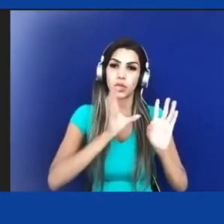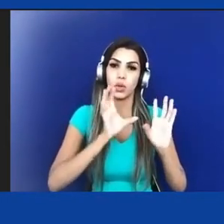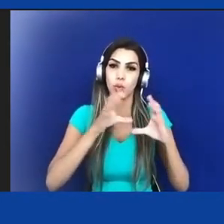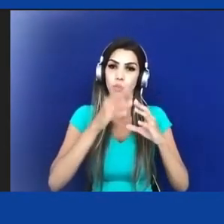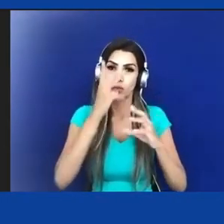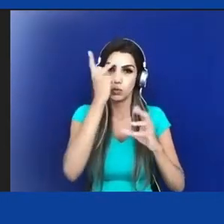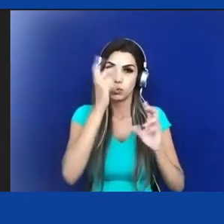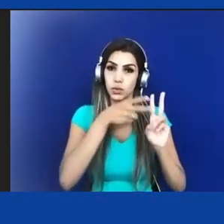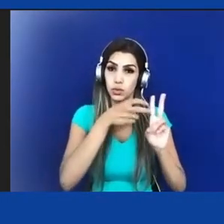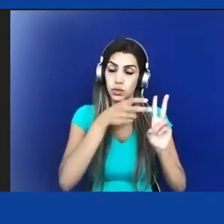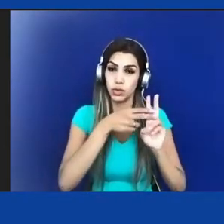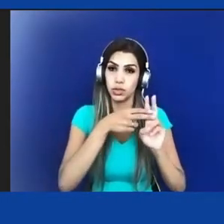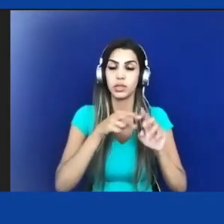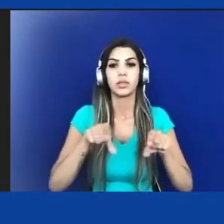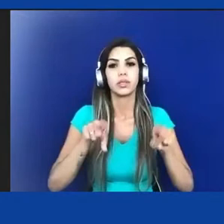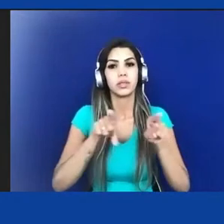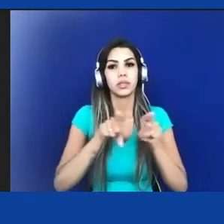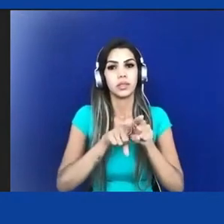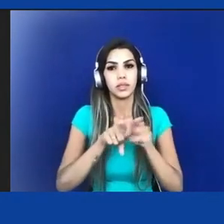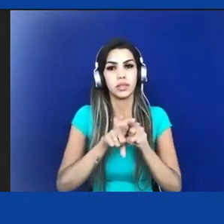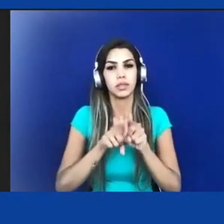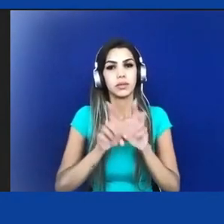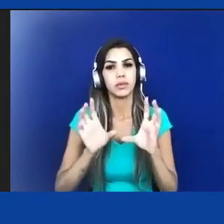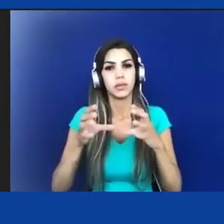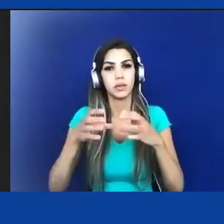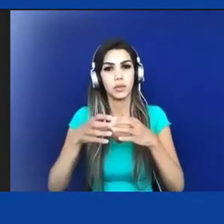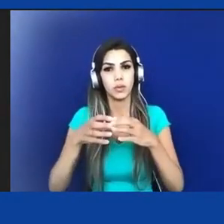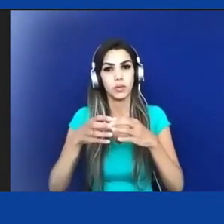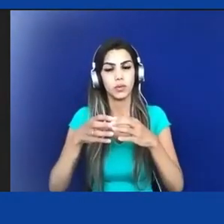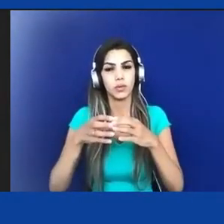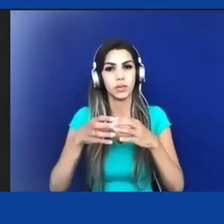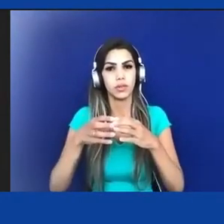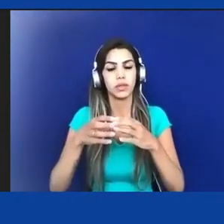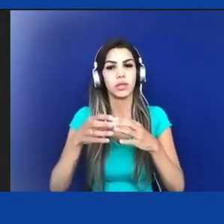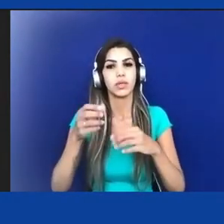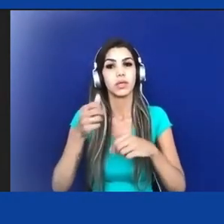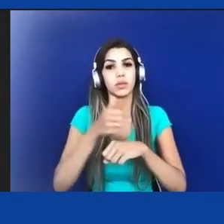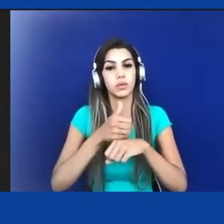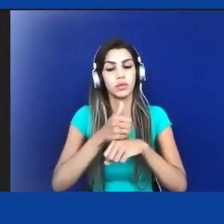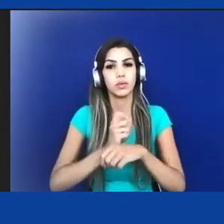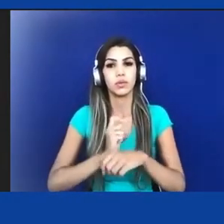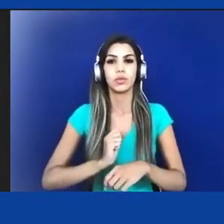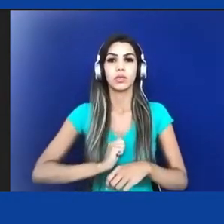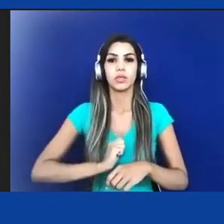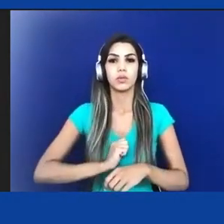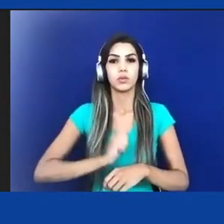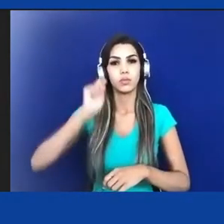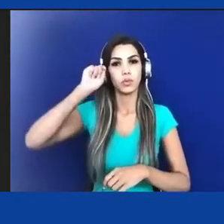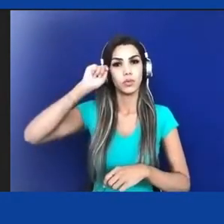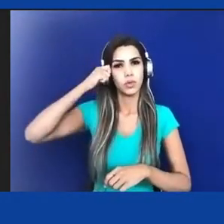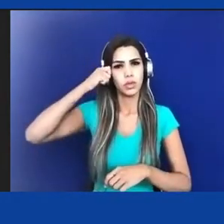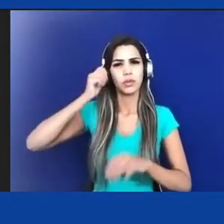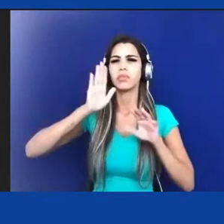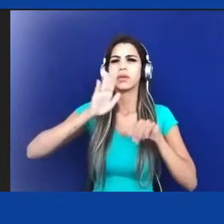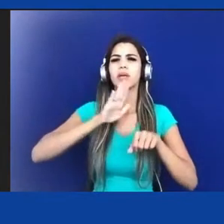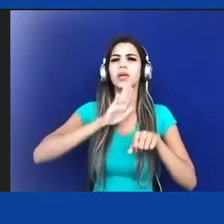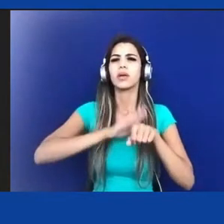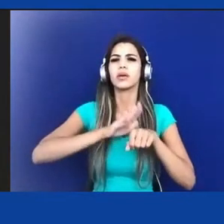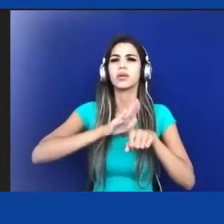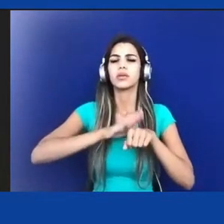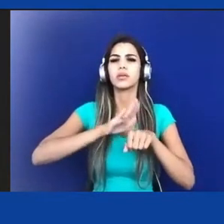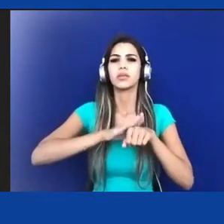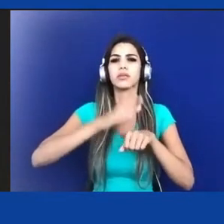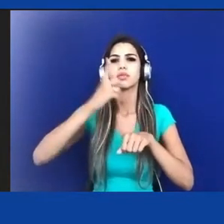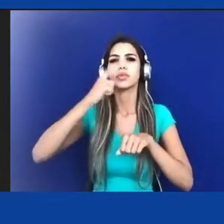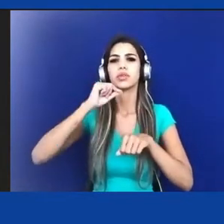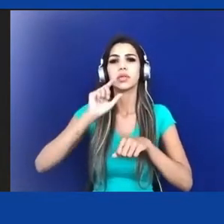dos antropólogos negros, eles não foram uma criação da diretoria, eles